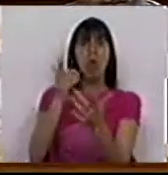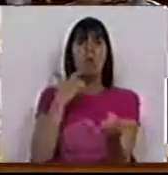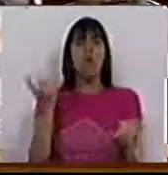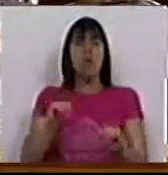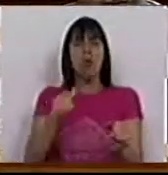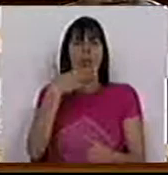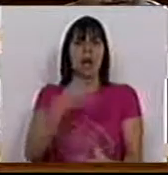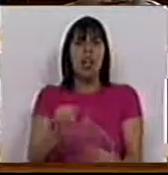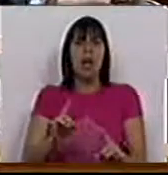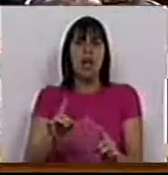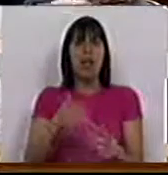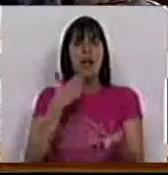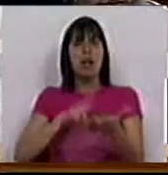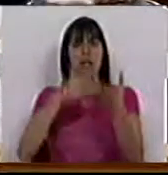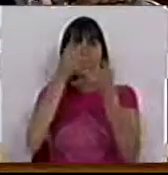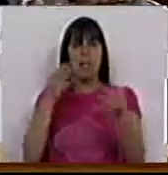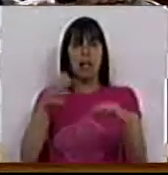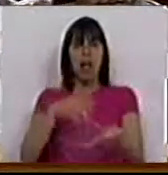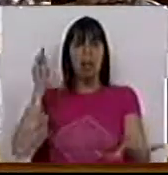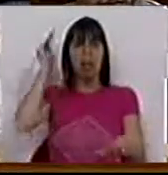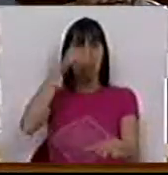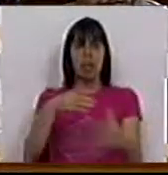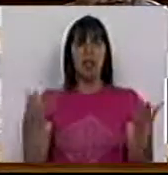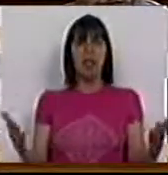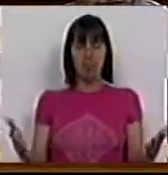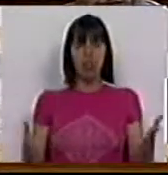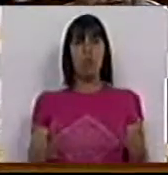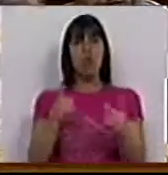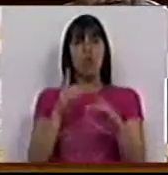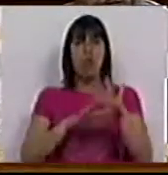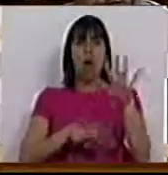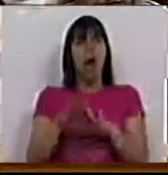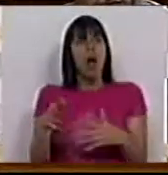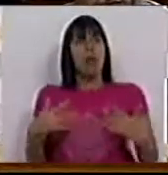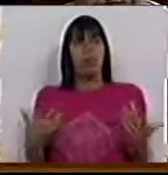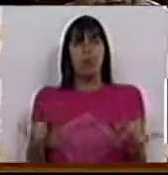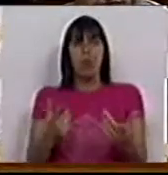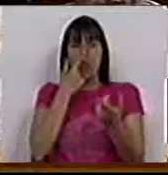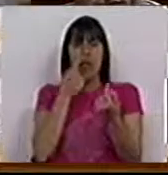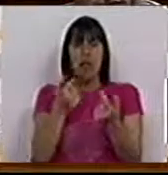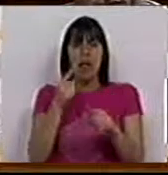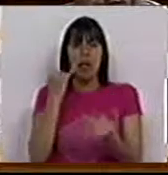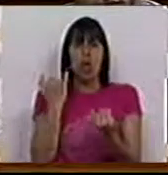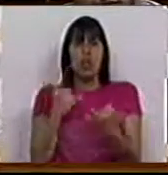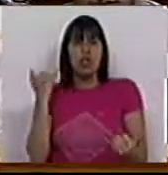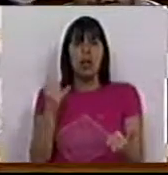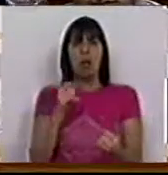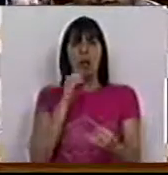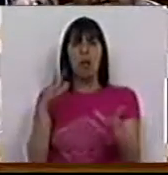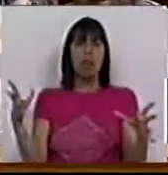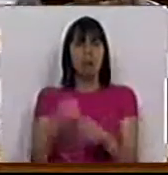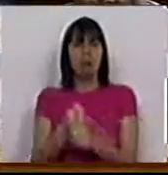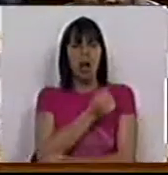poderá acreditar na seriedade da Assembleia da República que num ato quase instantâneo possa